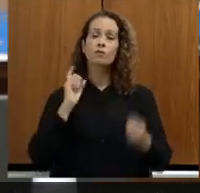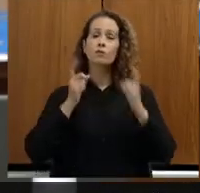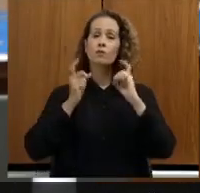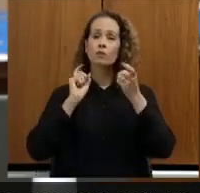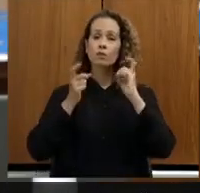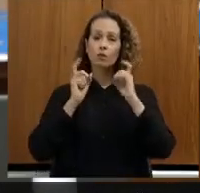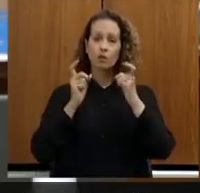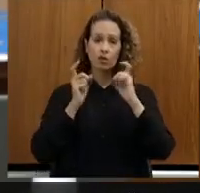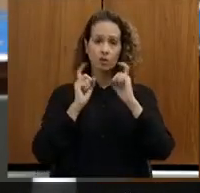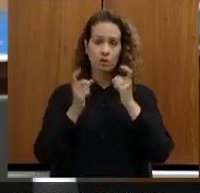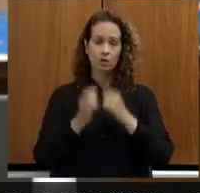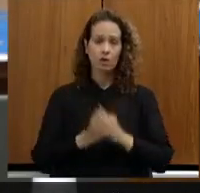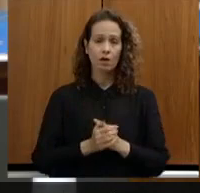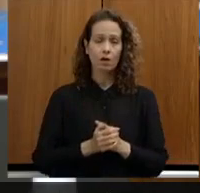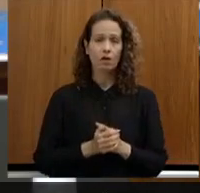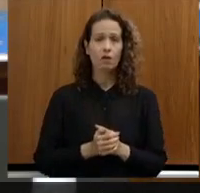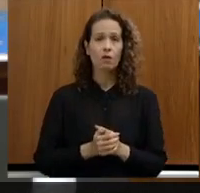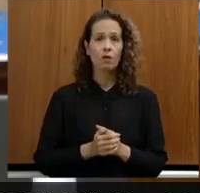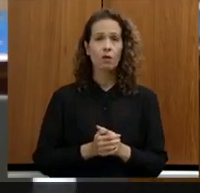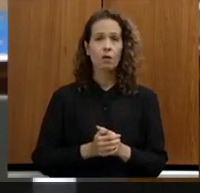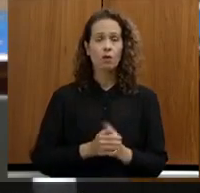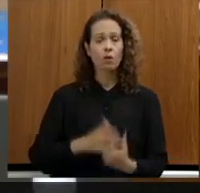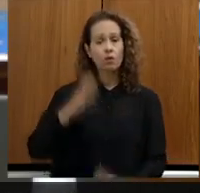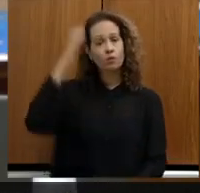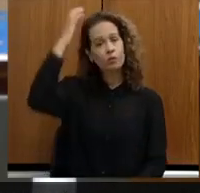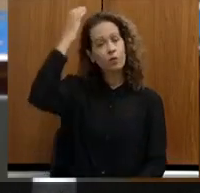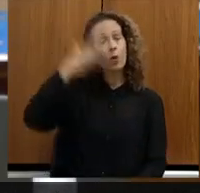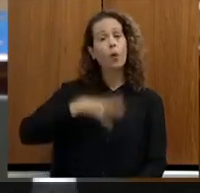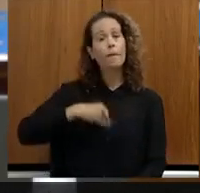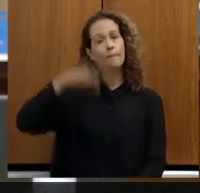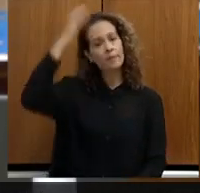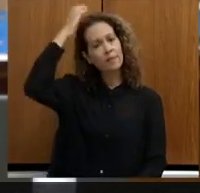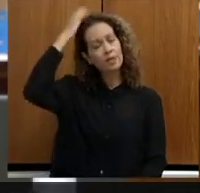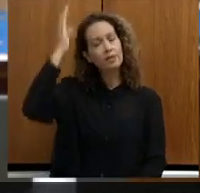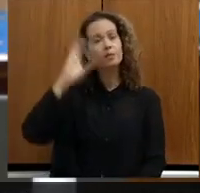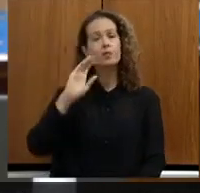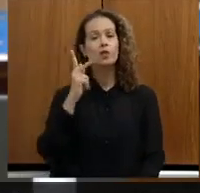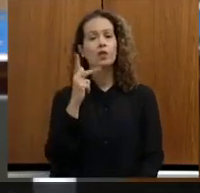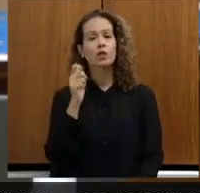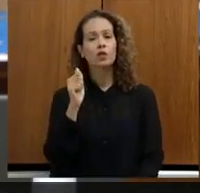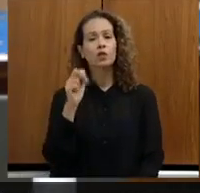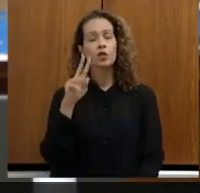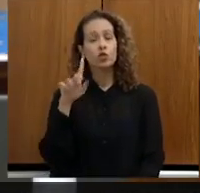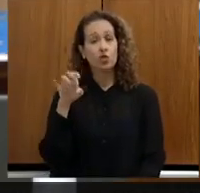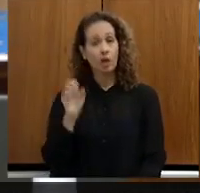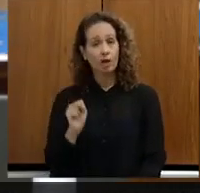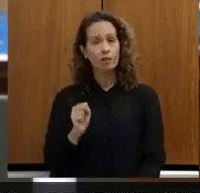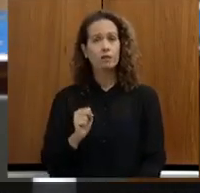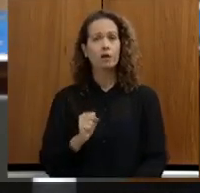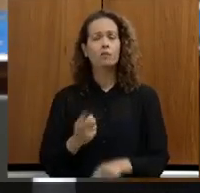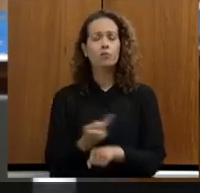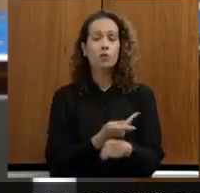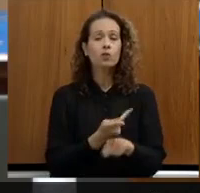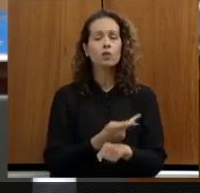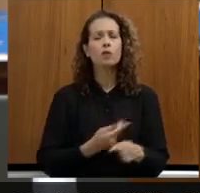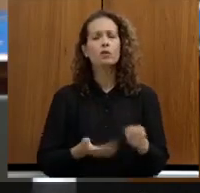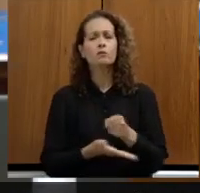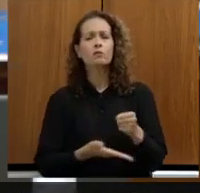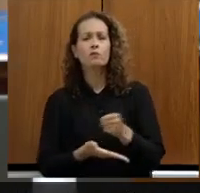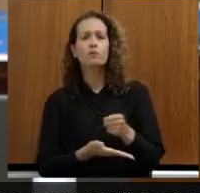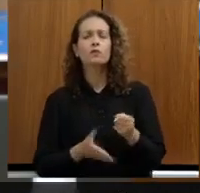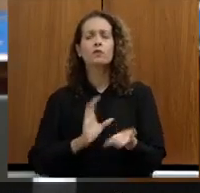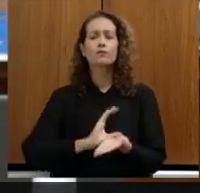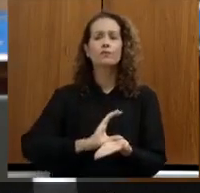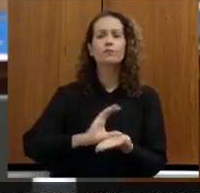com o Príncipe Charles, que está buscando criar um fundo internacional de restauração florestal e o olhar